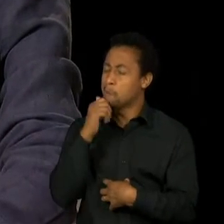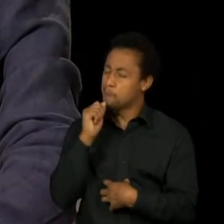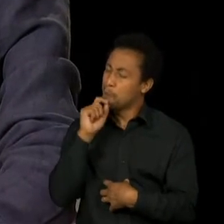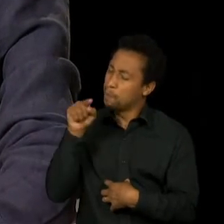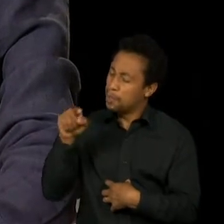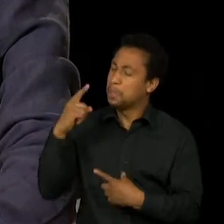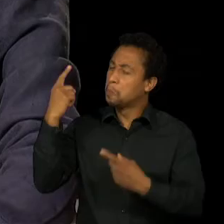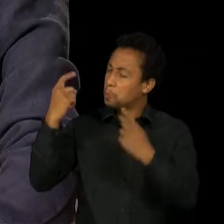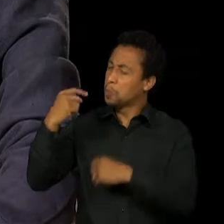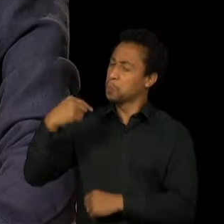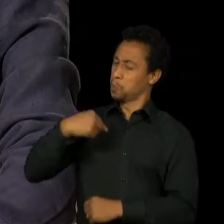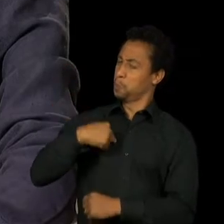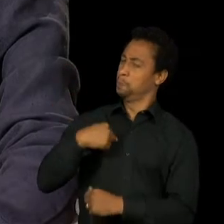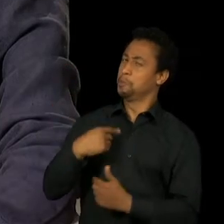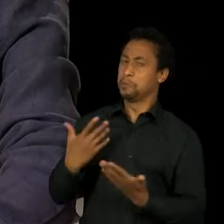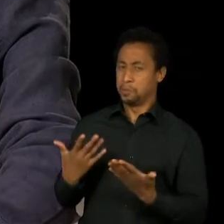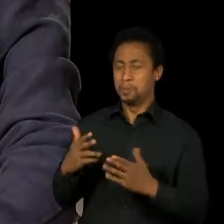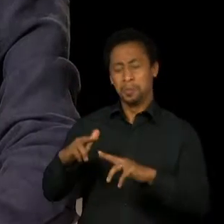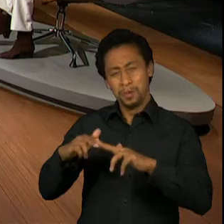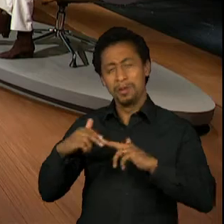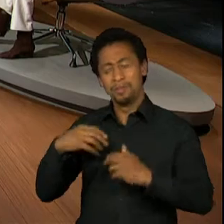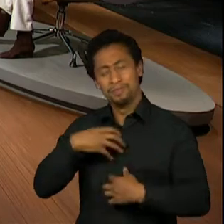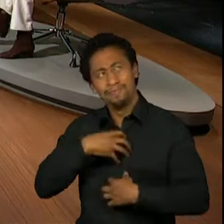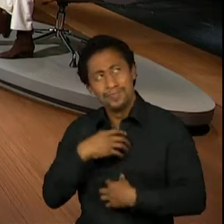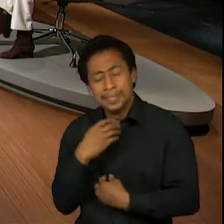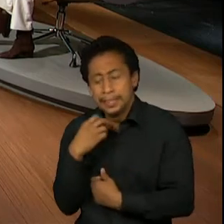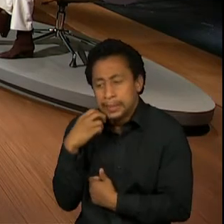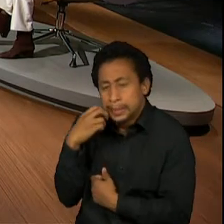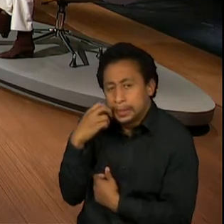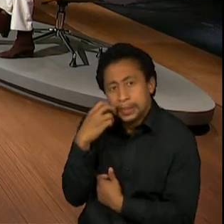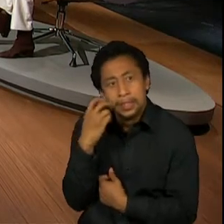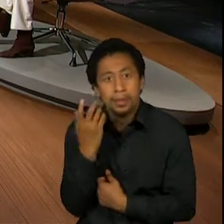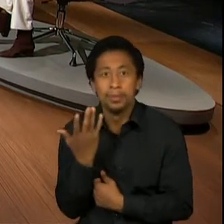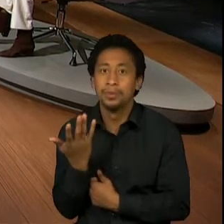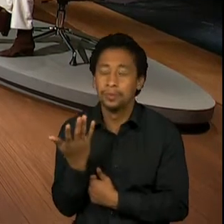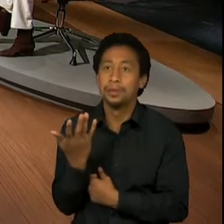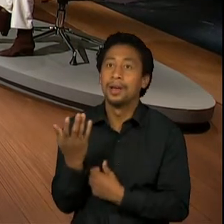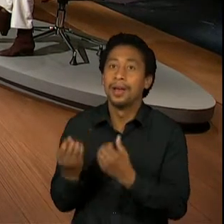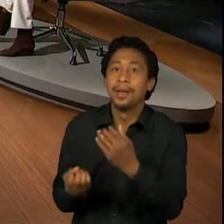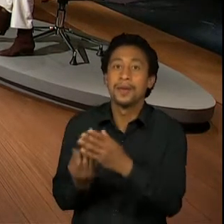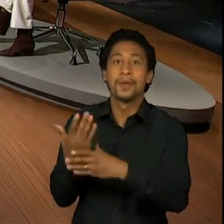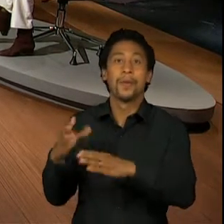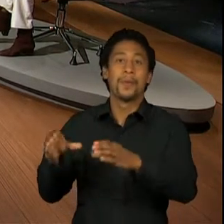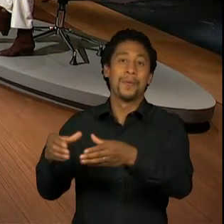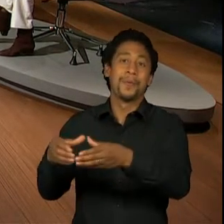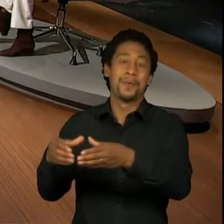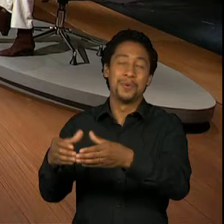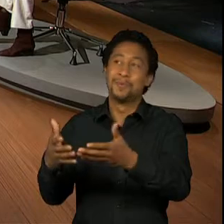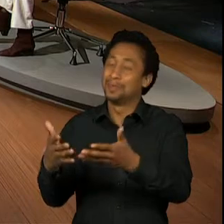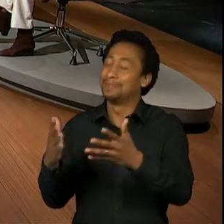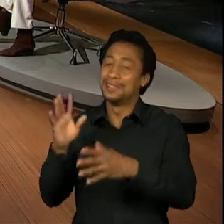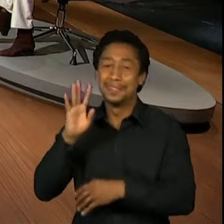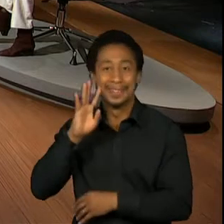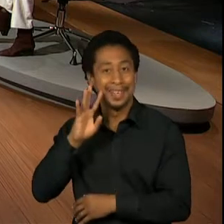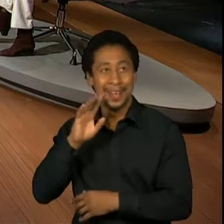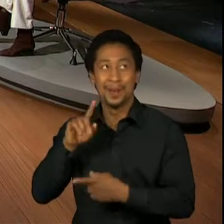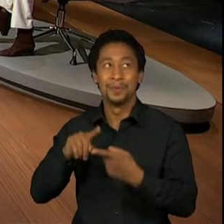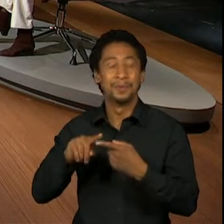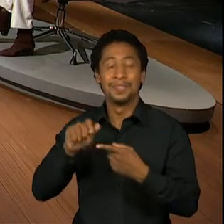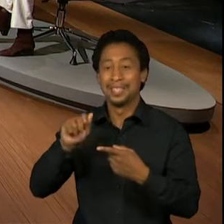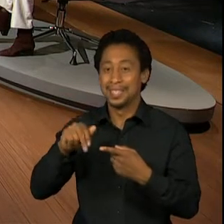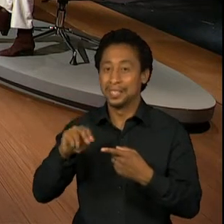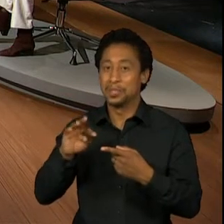nessa timidez. Foi um grupo muito bacana. Então, como vocês viram, tinha o Antônio Calone, Gisela